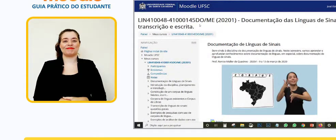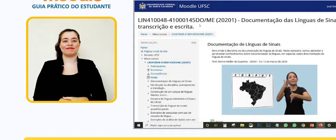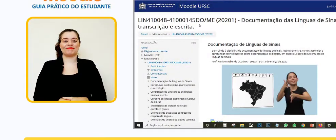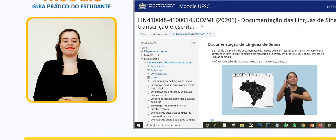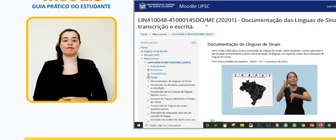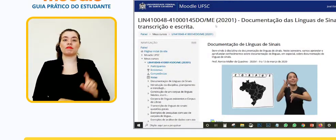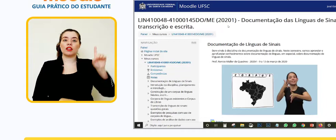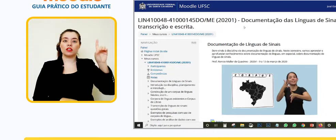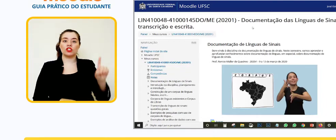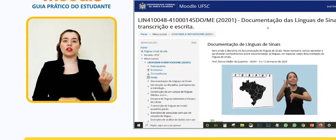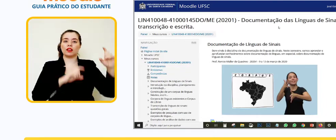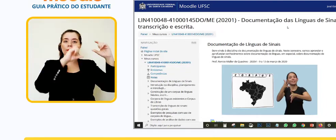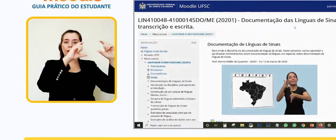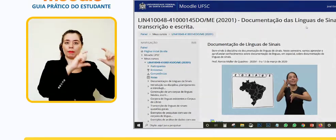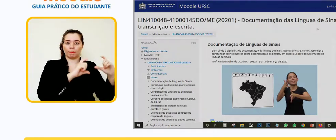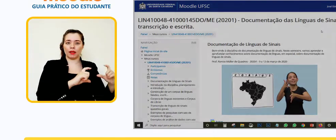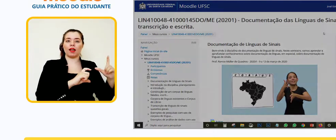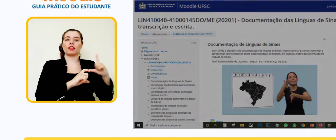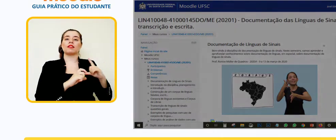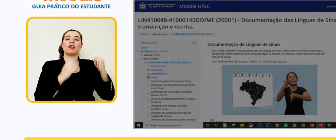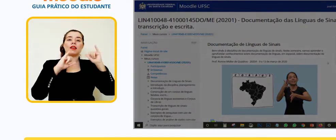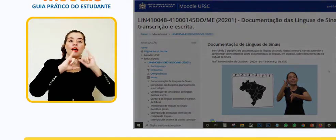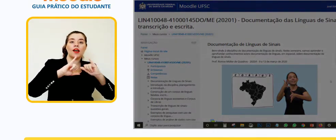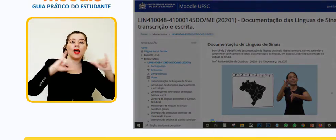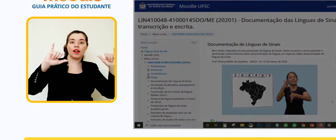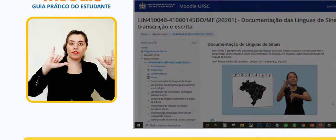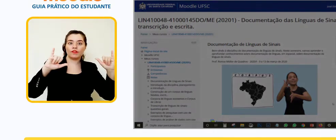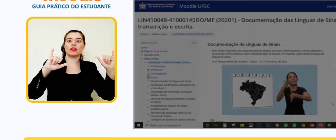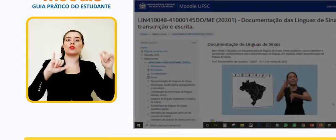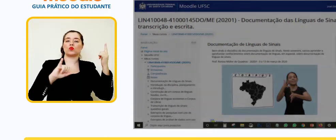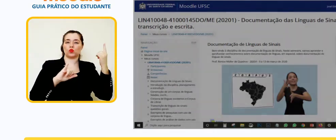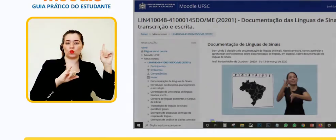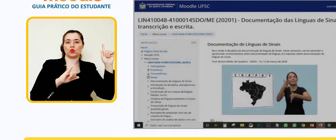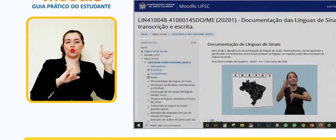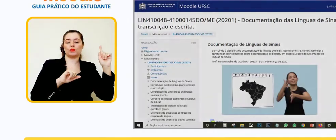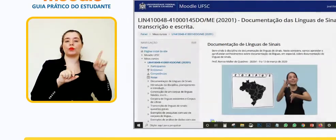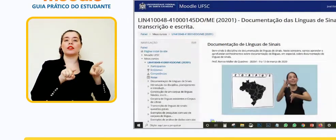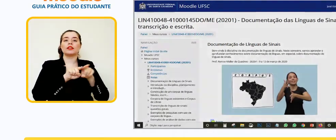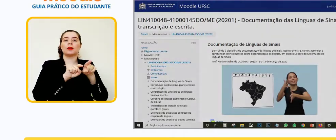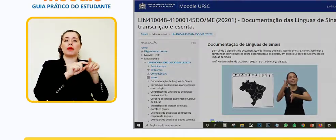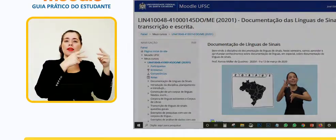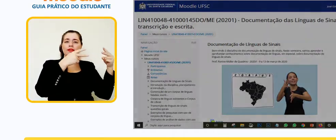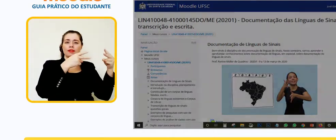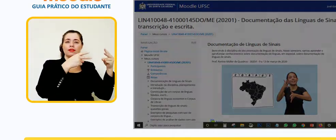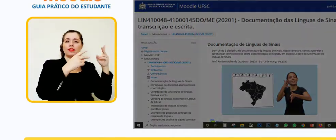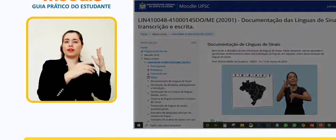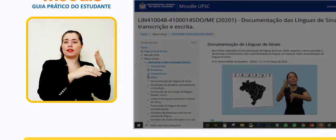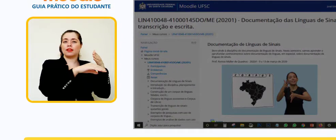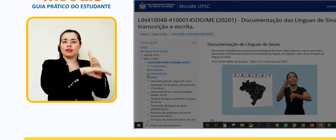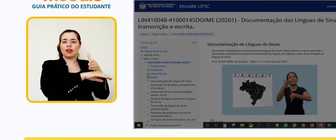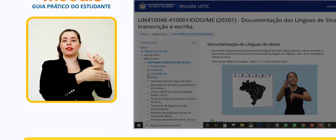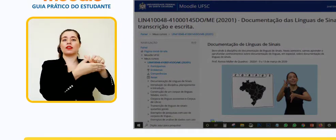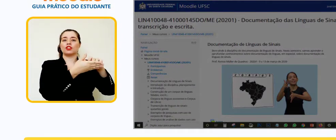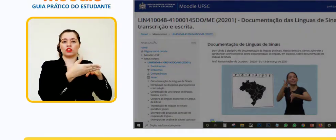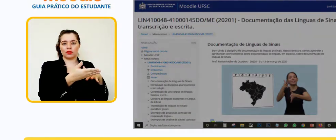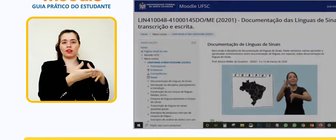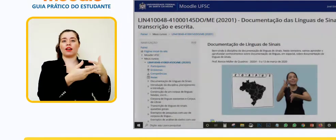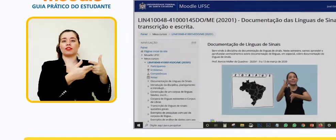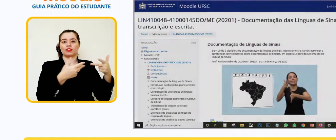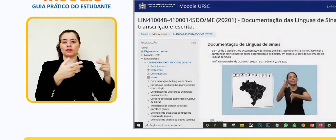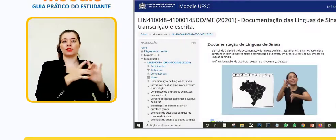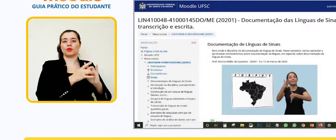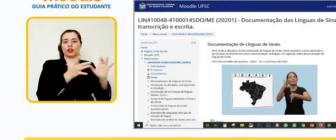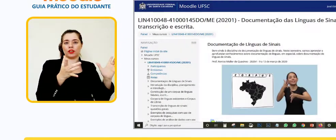ministrada. Nos blocos à direita, você encontra os últimos avisos postados nessa disciplina, os links diretos para as